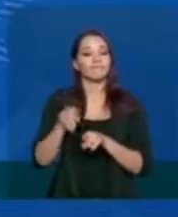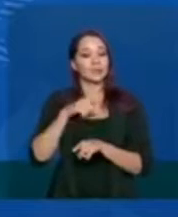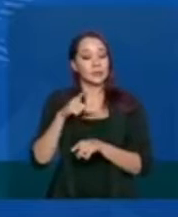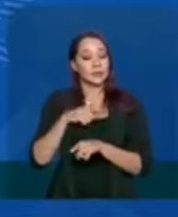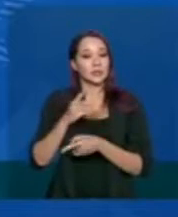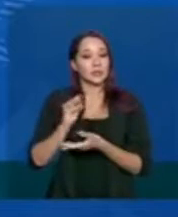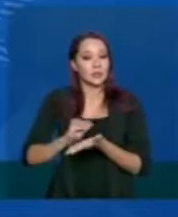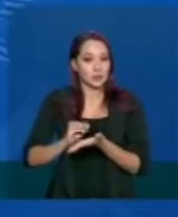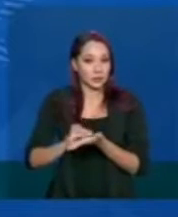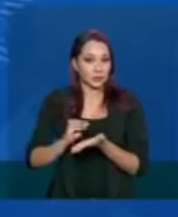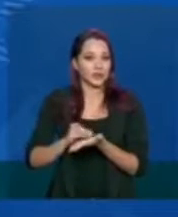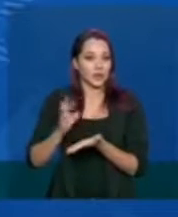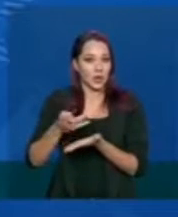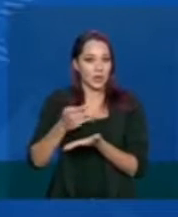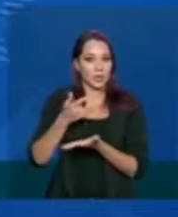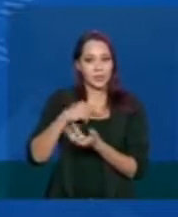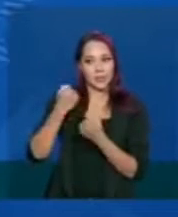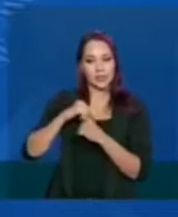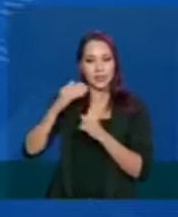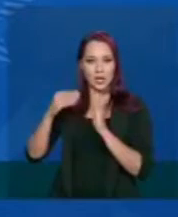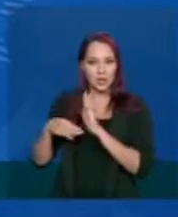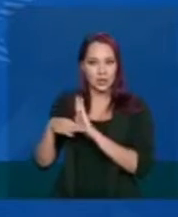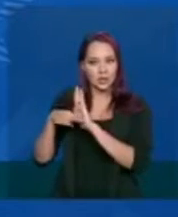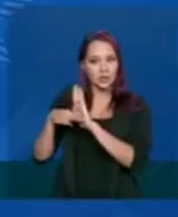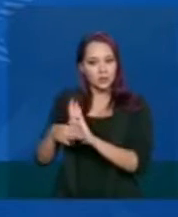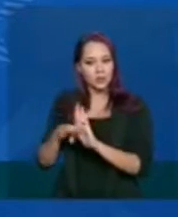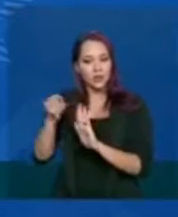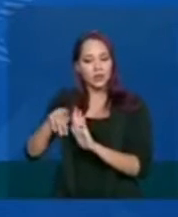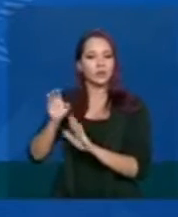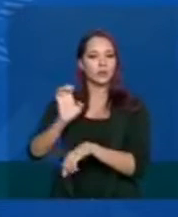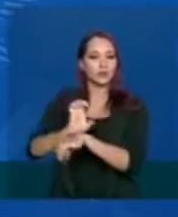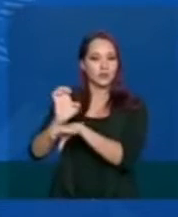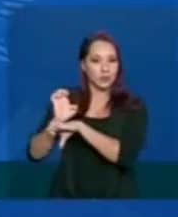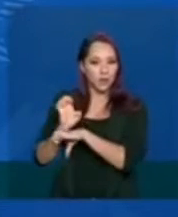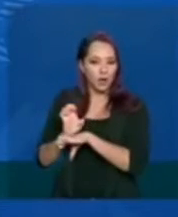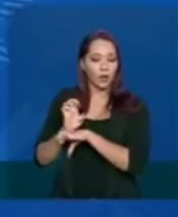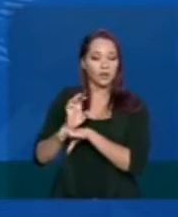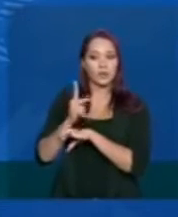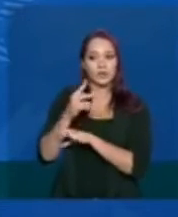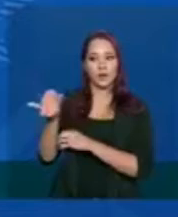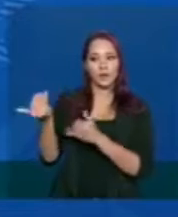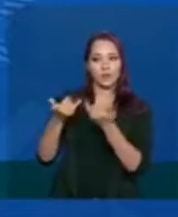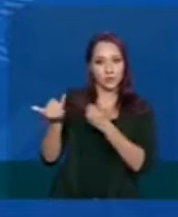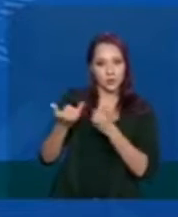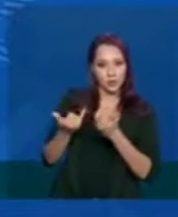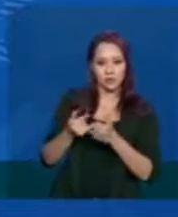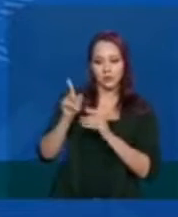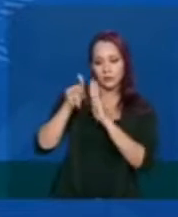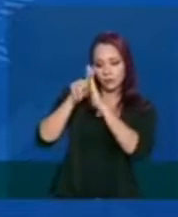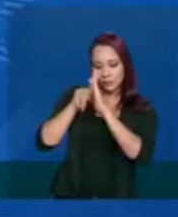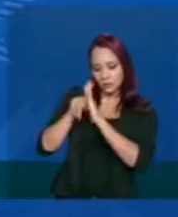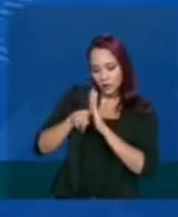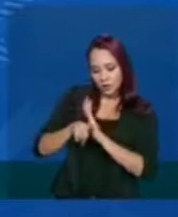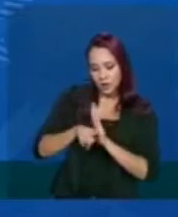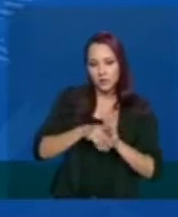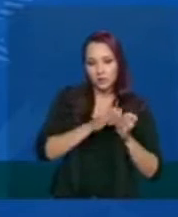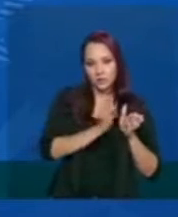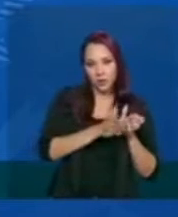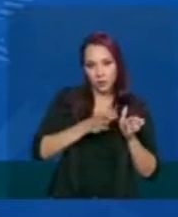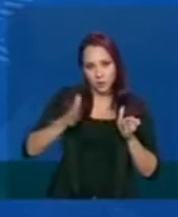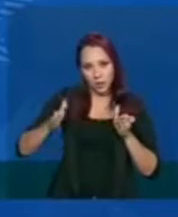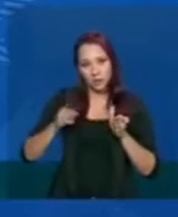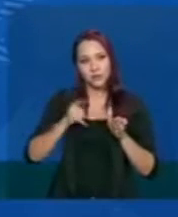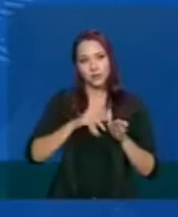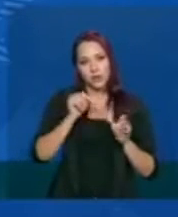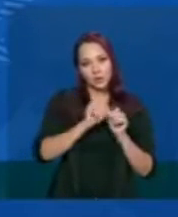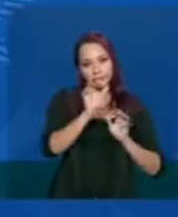demanda para atender dos Estados. Na medida que vem chegando, a gente vai analisando os processos e